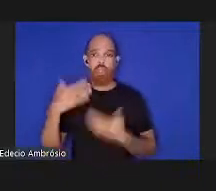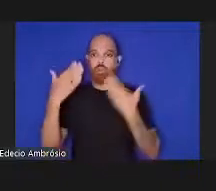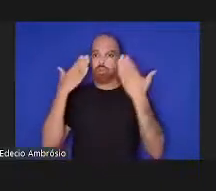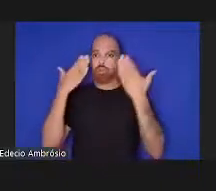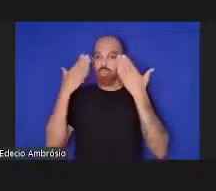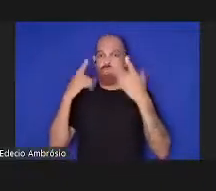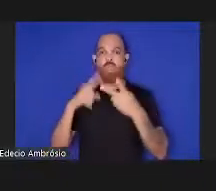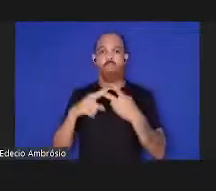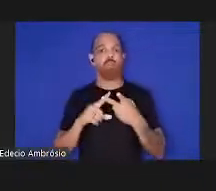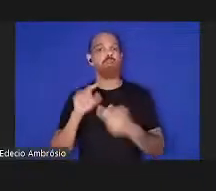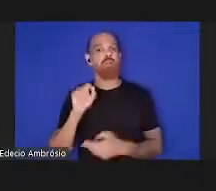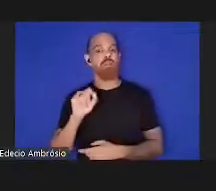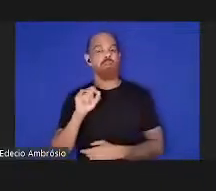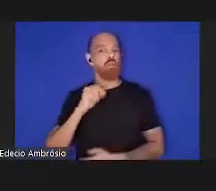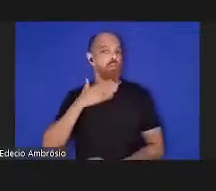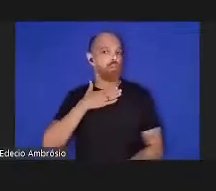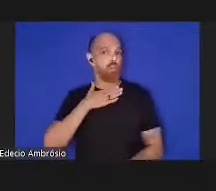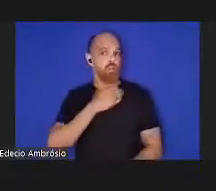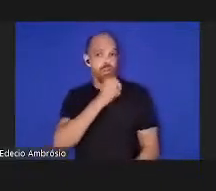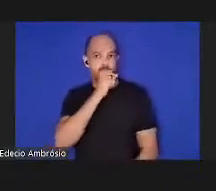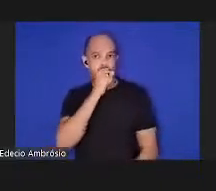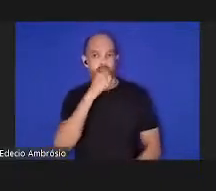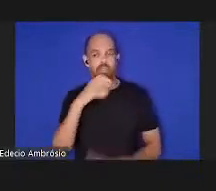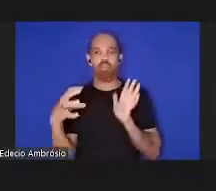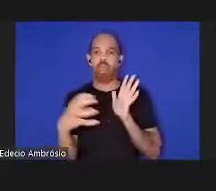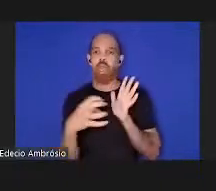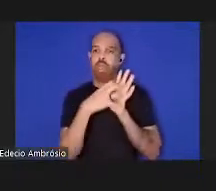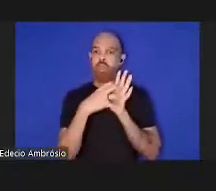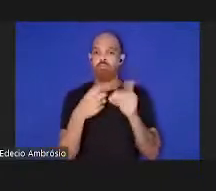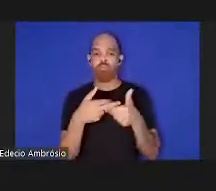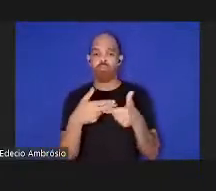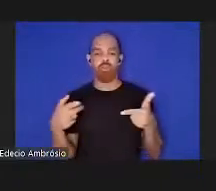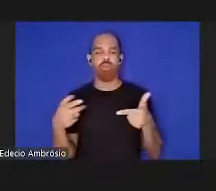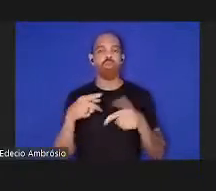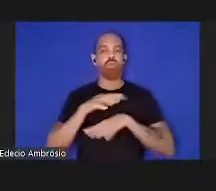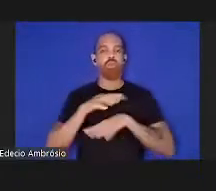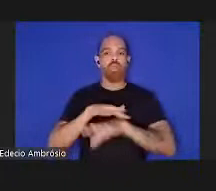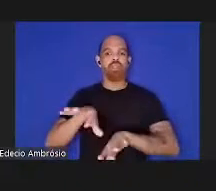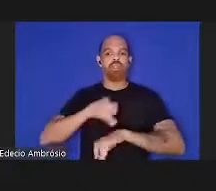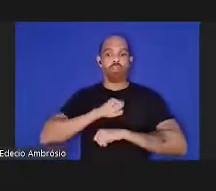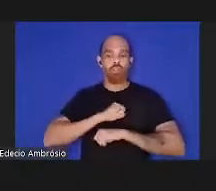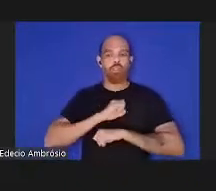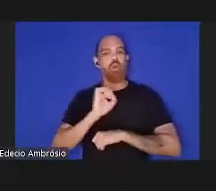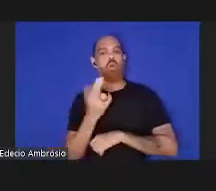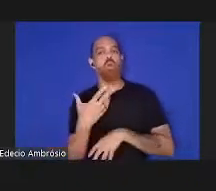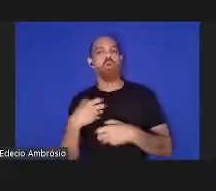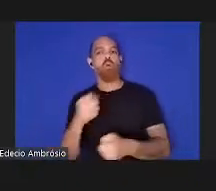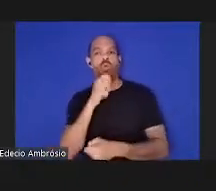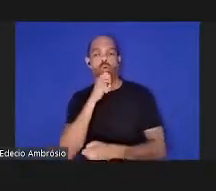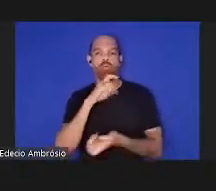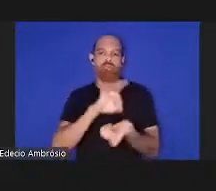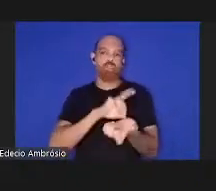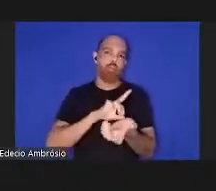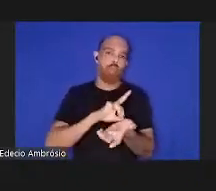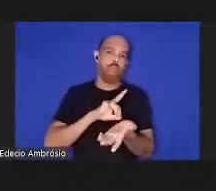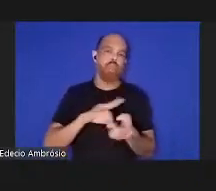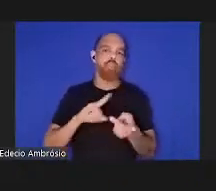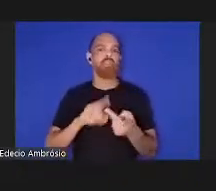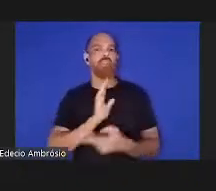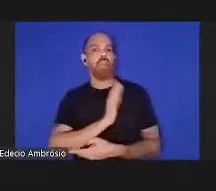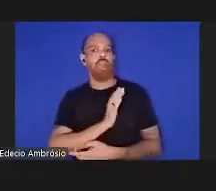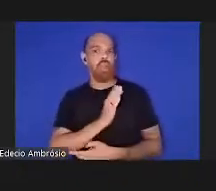h-sida tuberculose e outras doenças infecciosas e doenças não transmissíveis como a diabetes mellitus doenças cardiopulinares